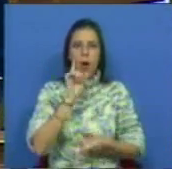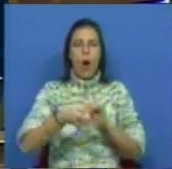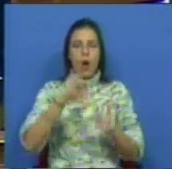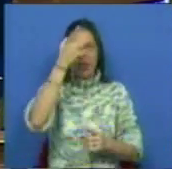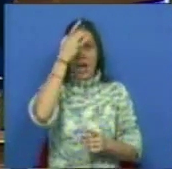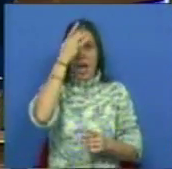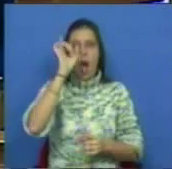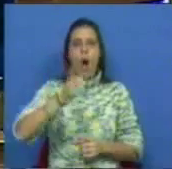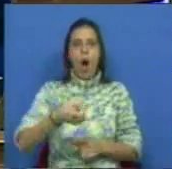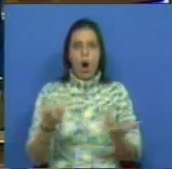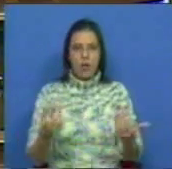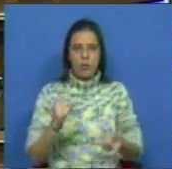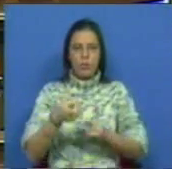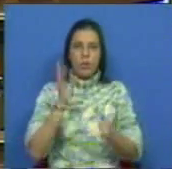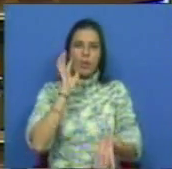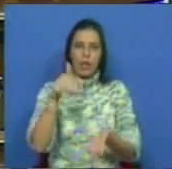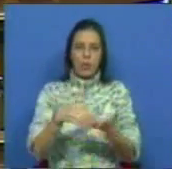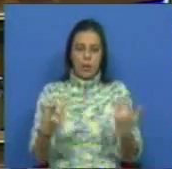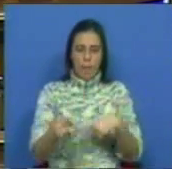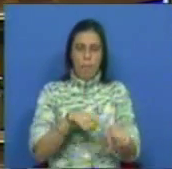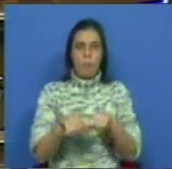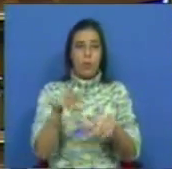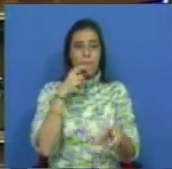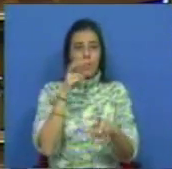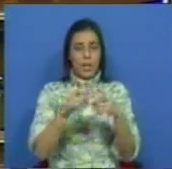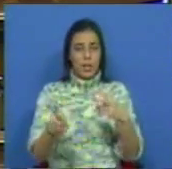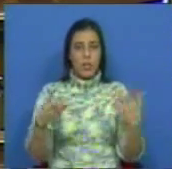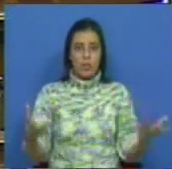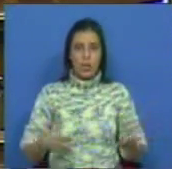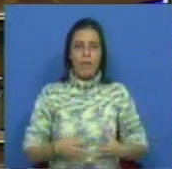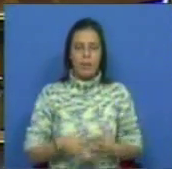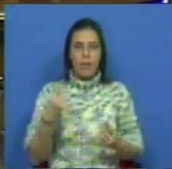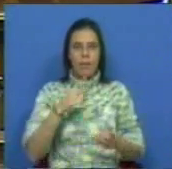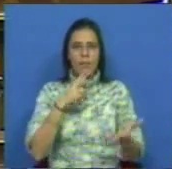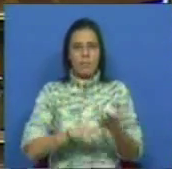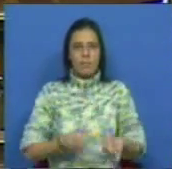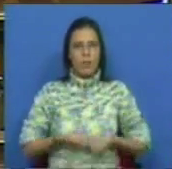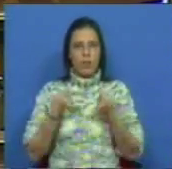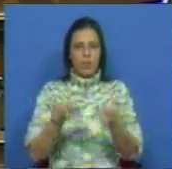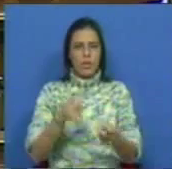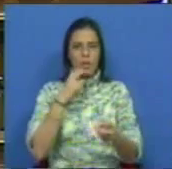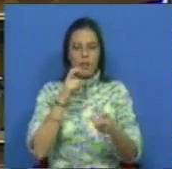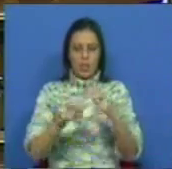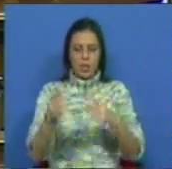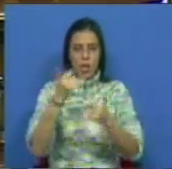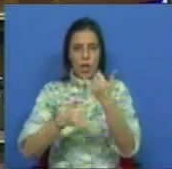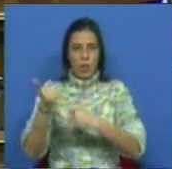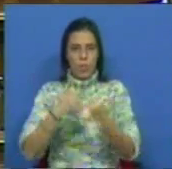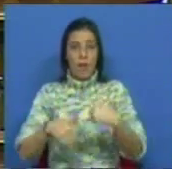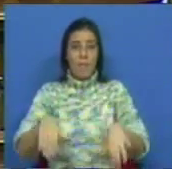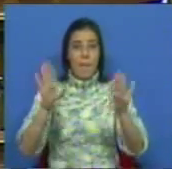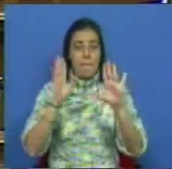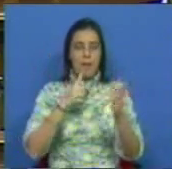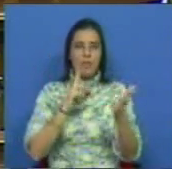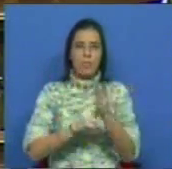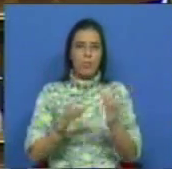considera que tem sido, quais é que são os resultados de uma política energética que tem de facto investido nas energias renováveis, mas